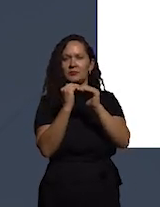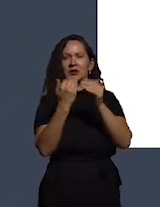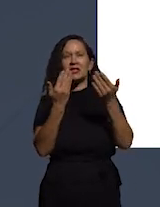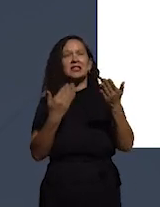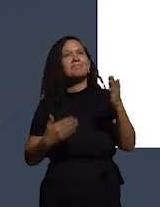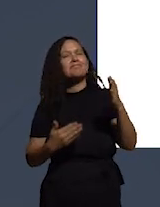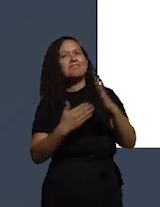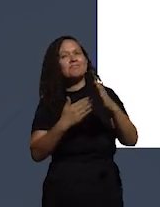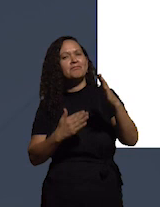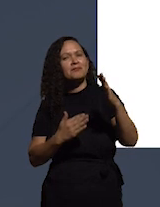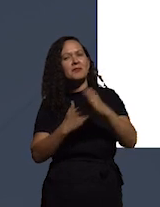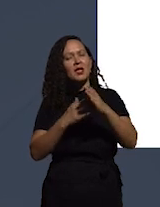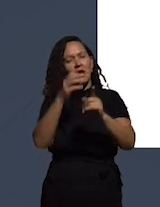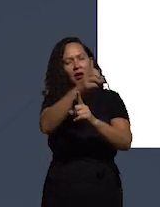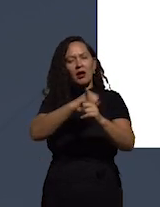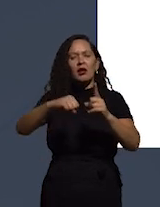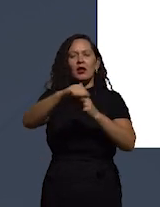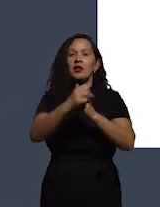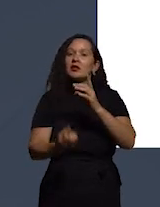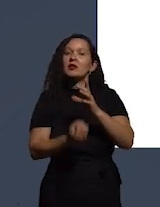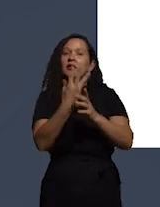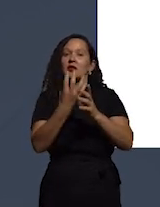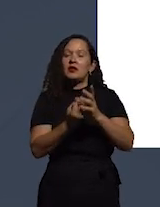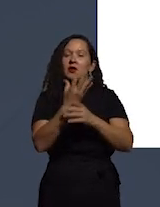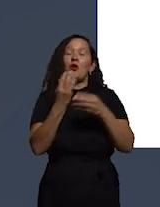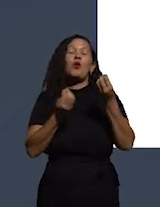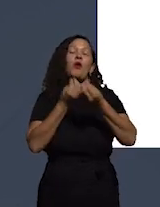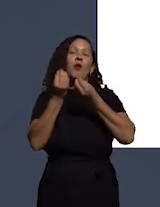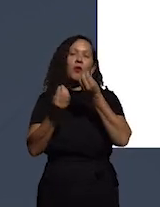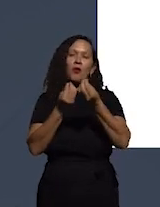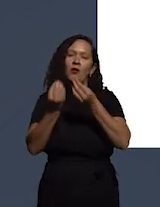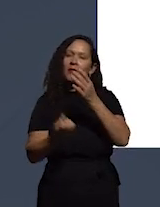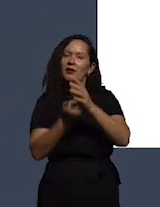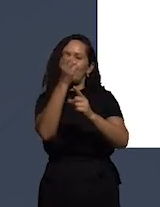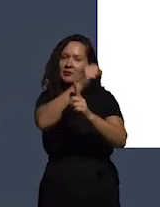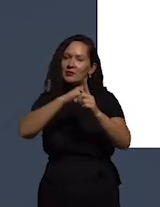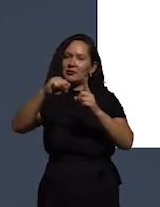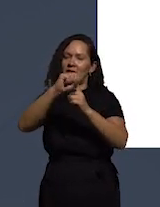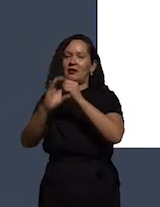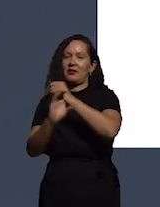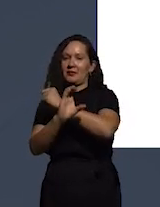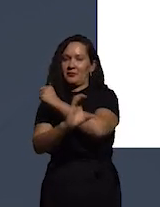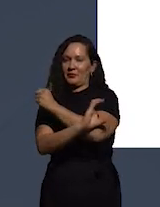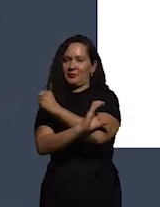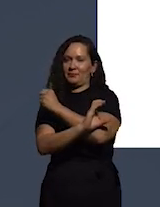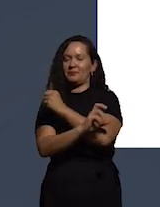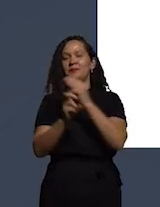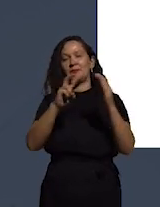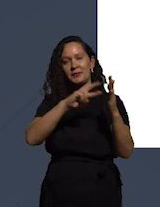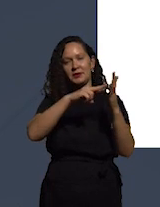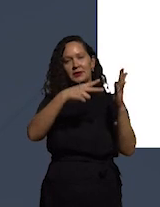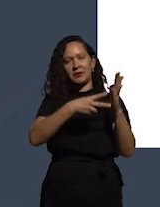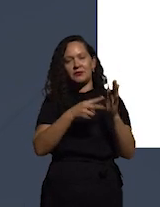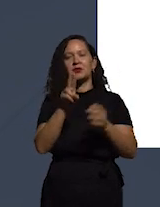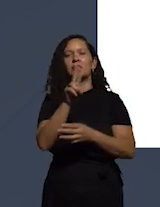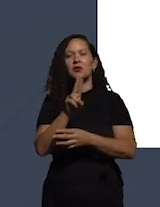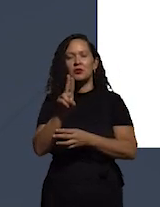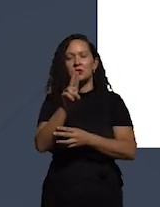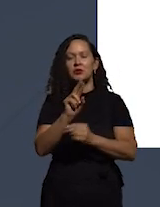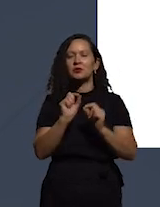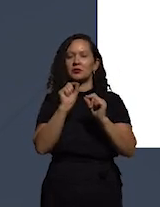que a sociedade pode criar como que isso é feito pela sociedade civil em outras palavras através dos